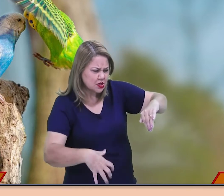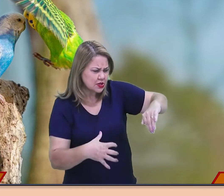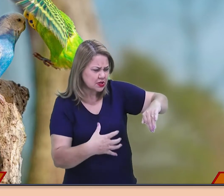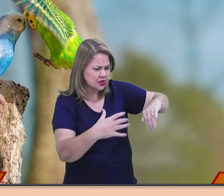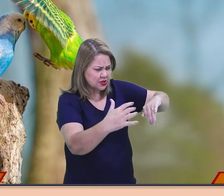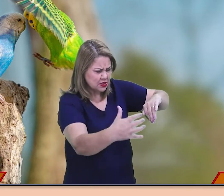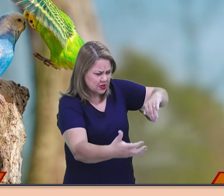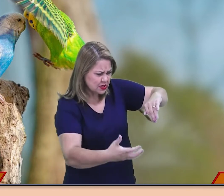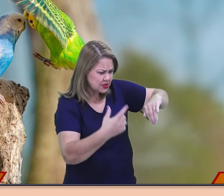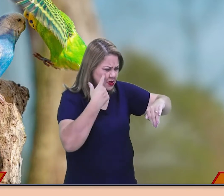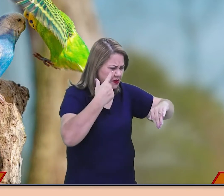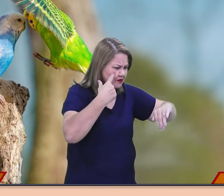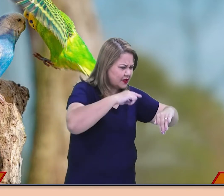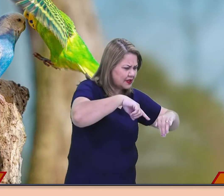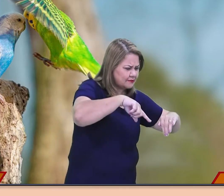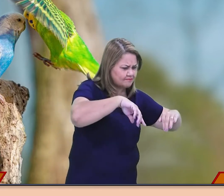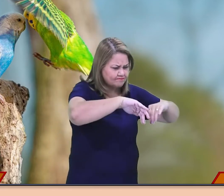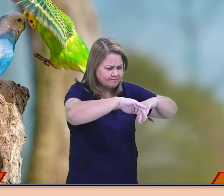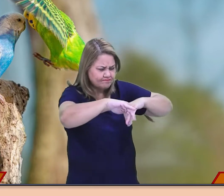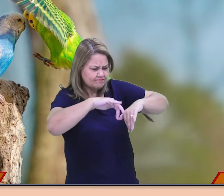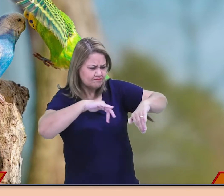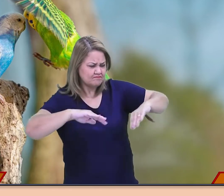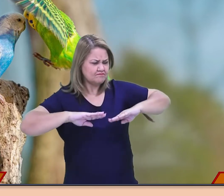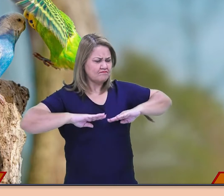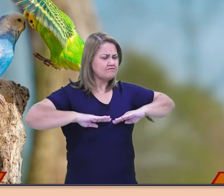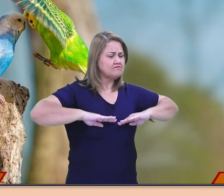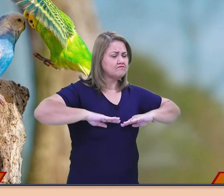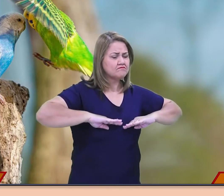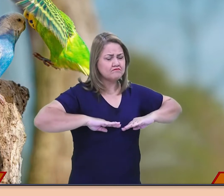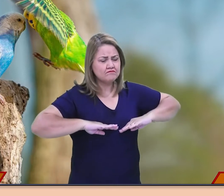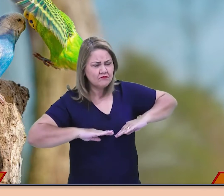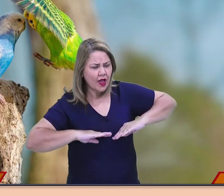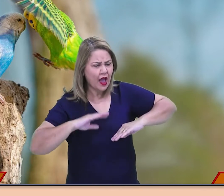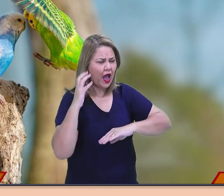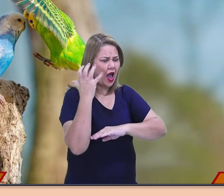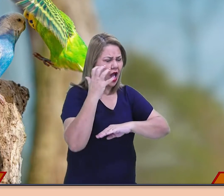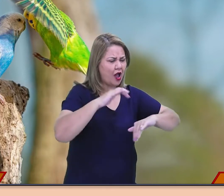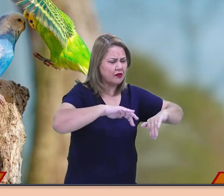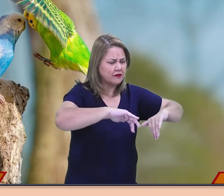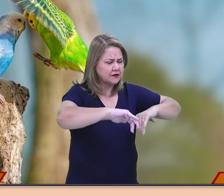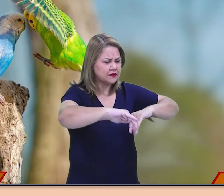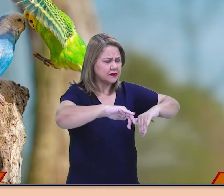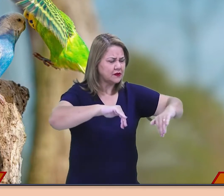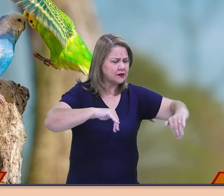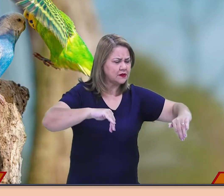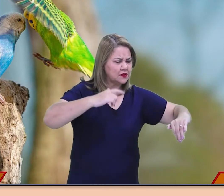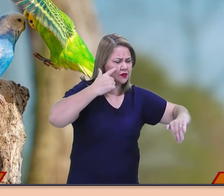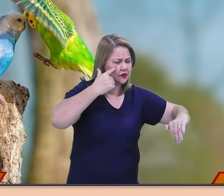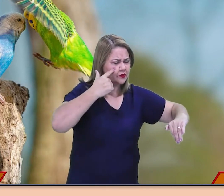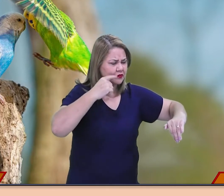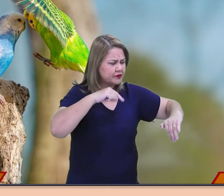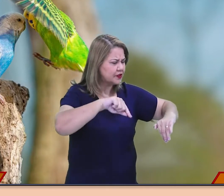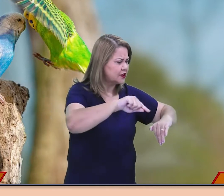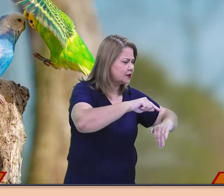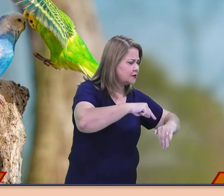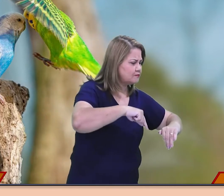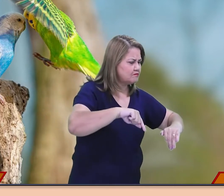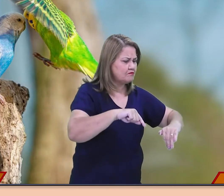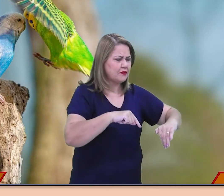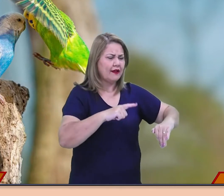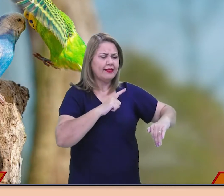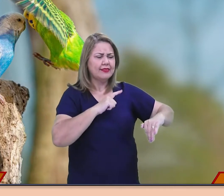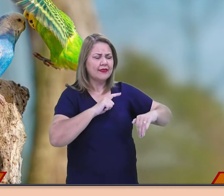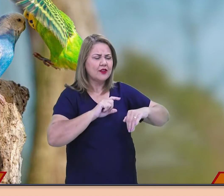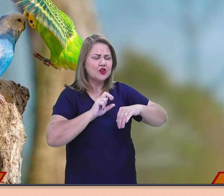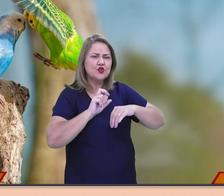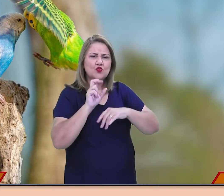porquilha da árvore à altura do peito, escancarava a boca negra para o nascente, à casa abandonada